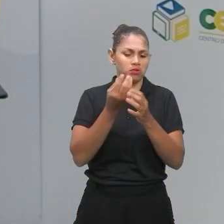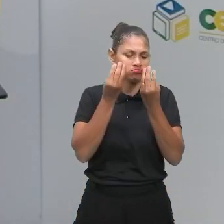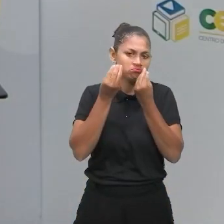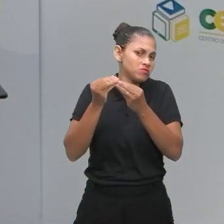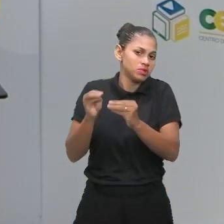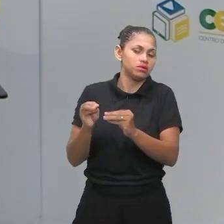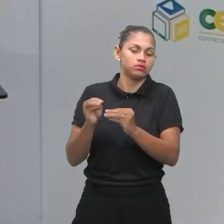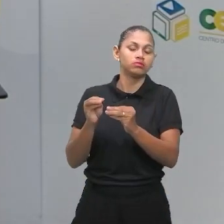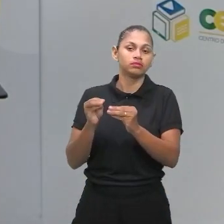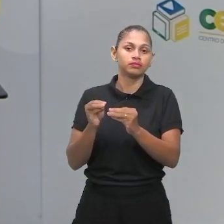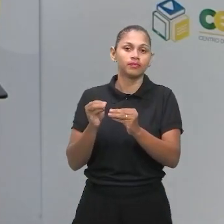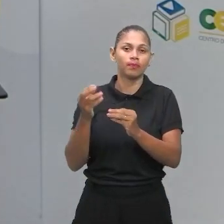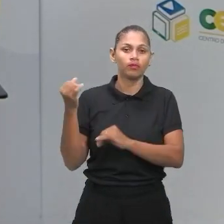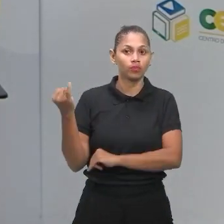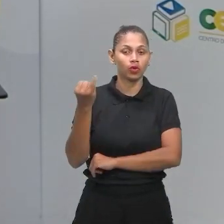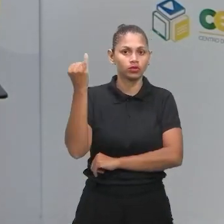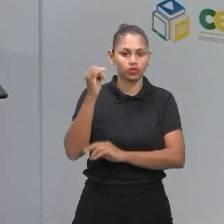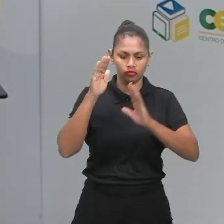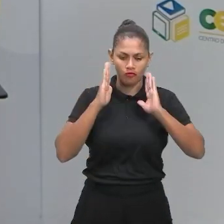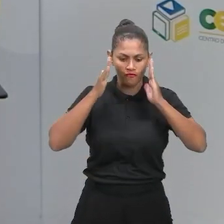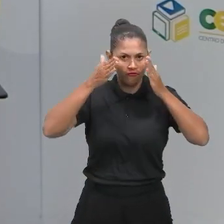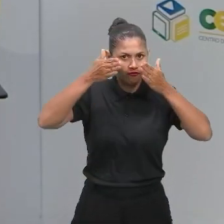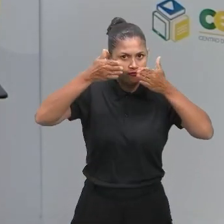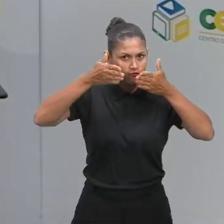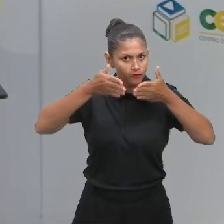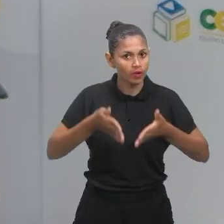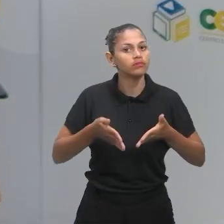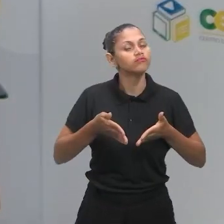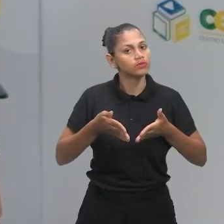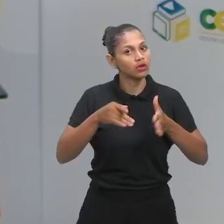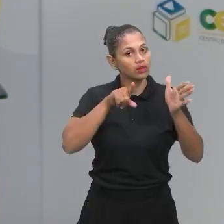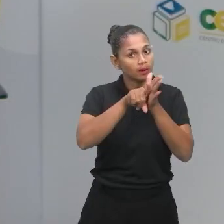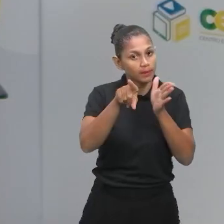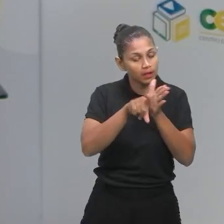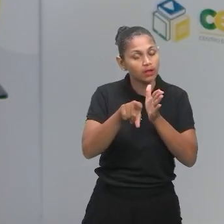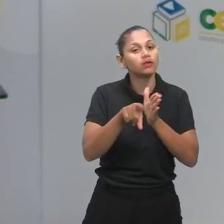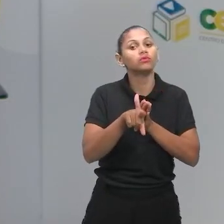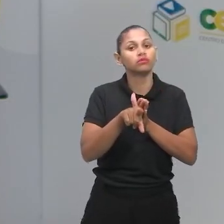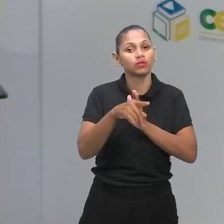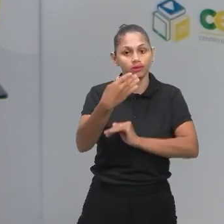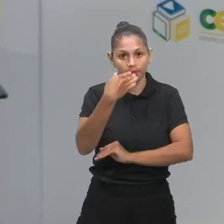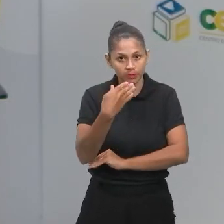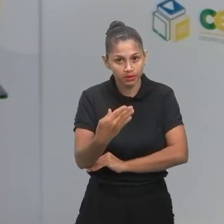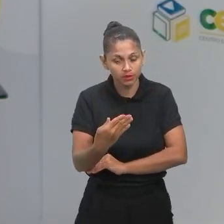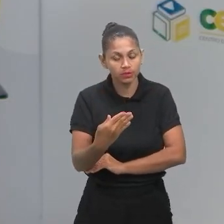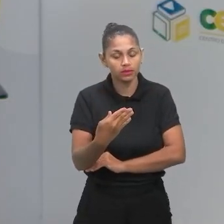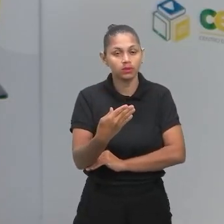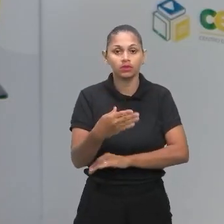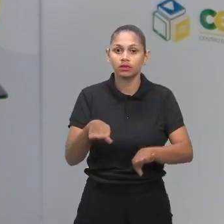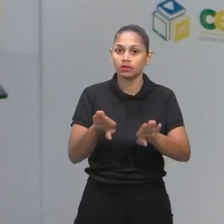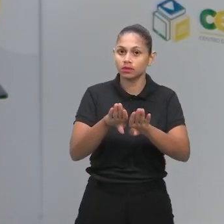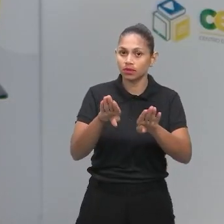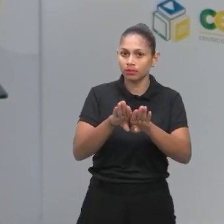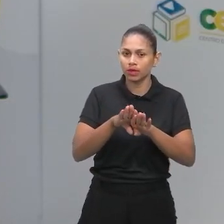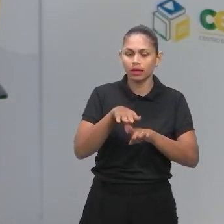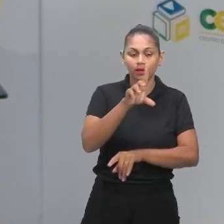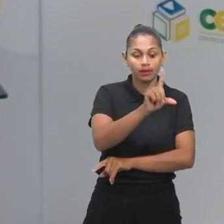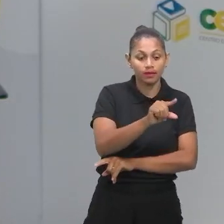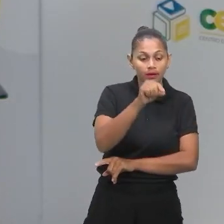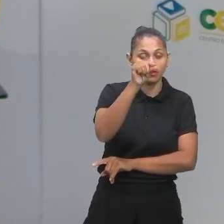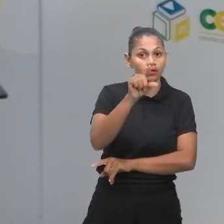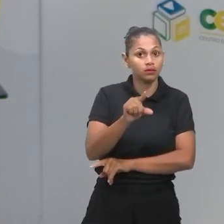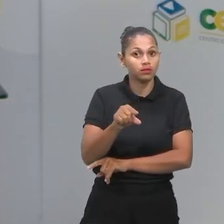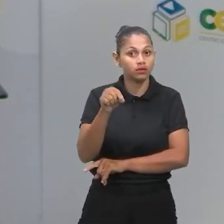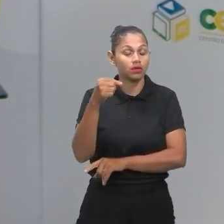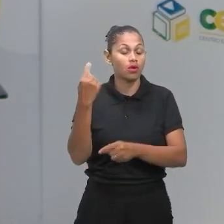prova, você deve ter um olho na pergunta, que é o comando da questão, e um olho nas alternativas. Porque, muitas das